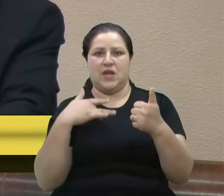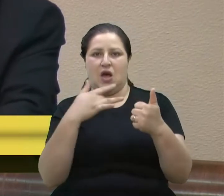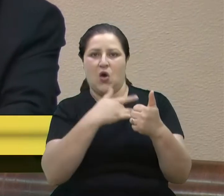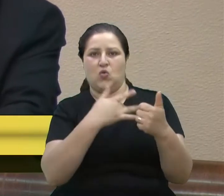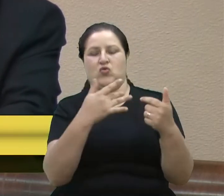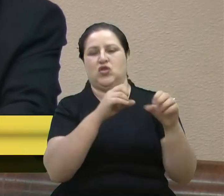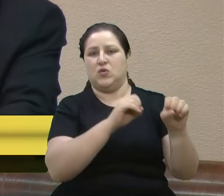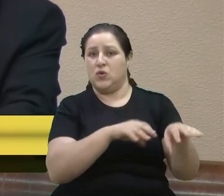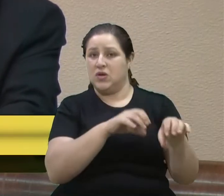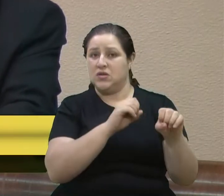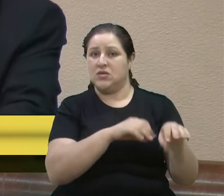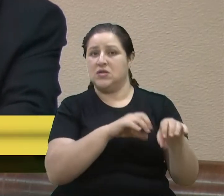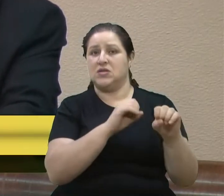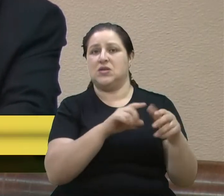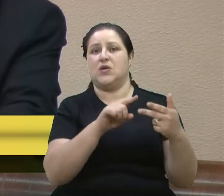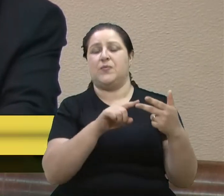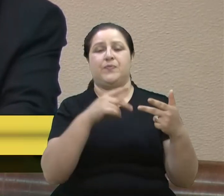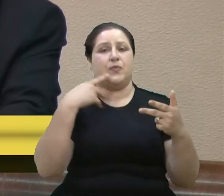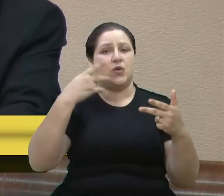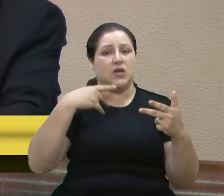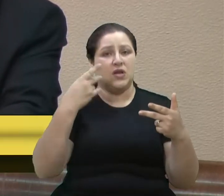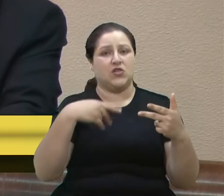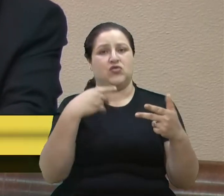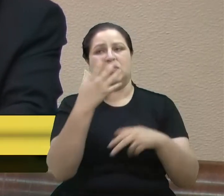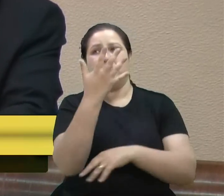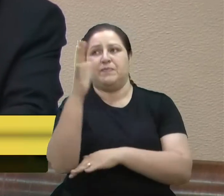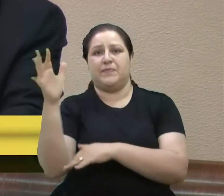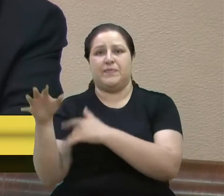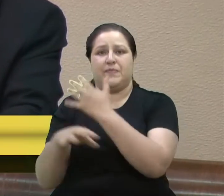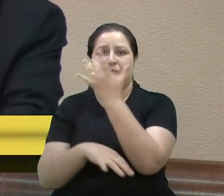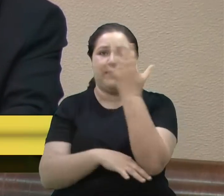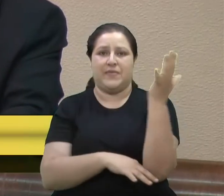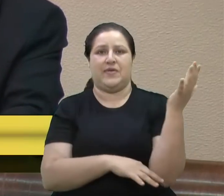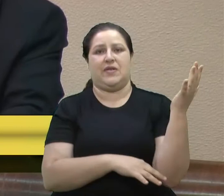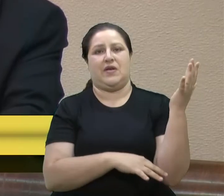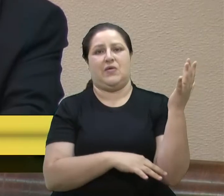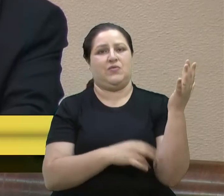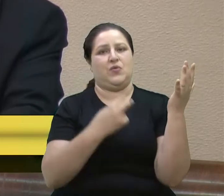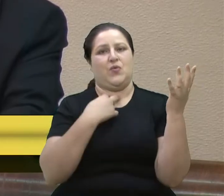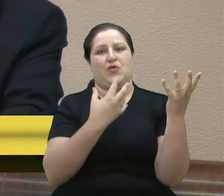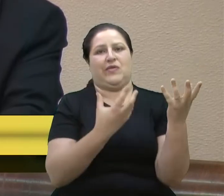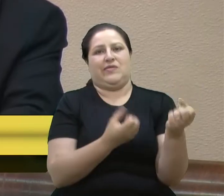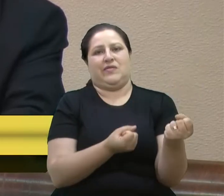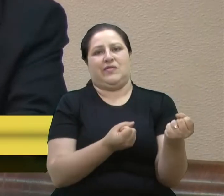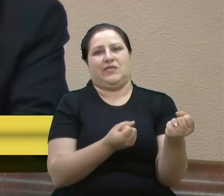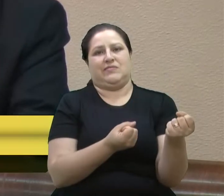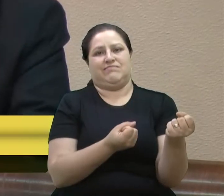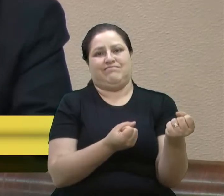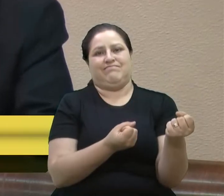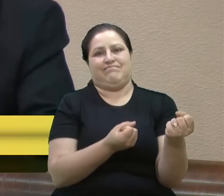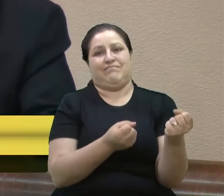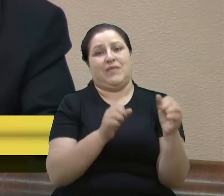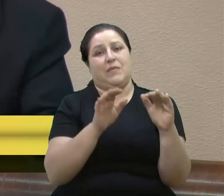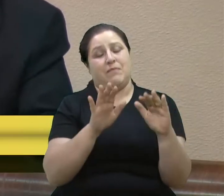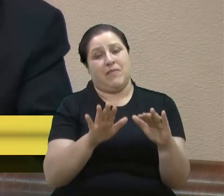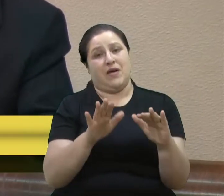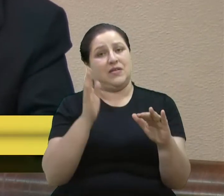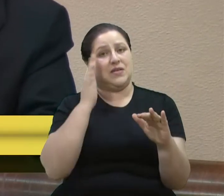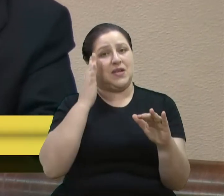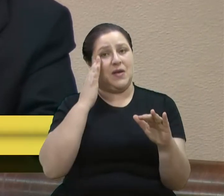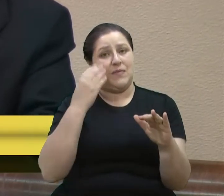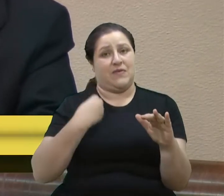educação, na política ambiental e nós sabemos que a gente vive hoje uma sociedade